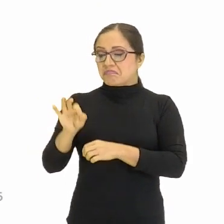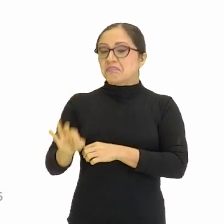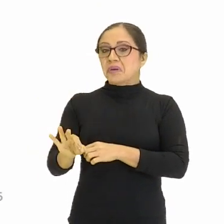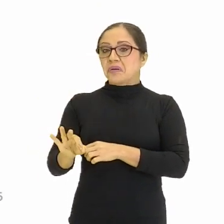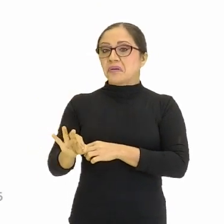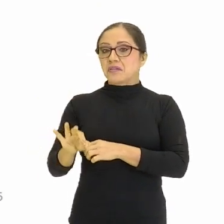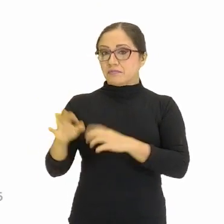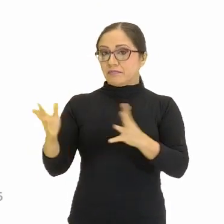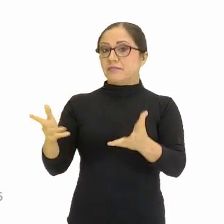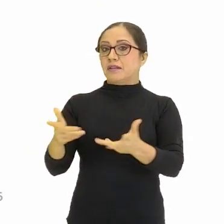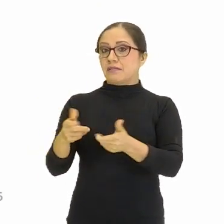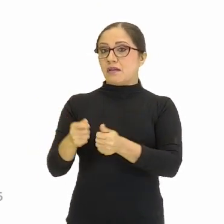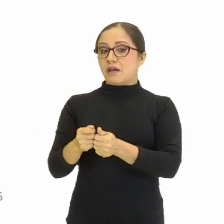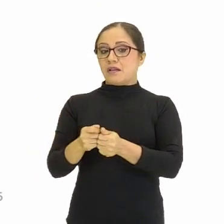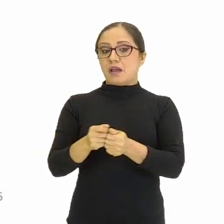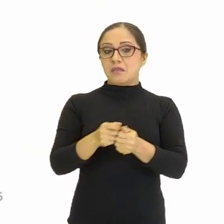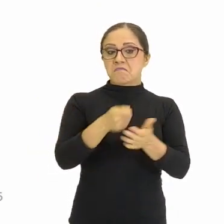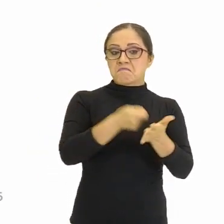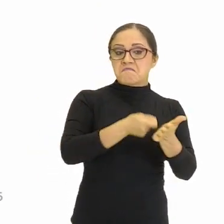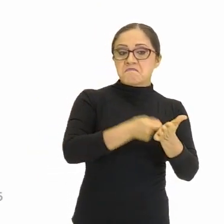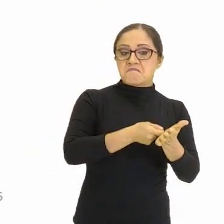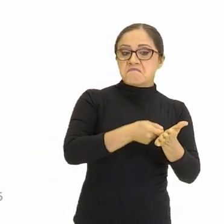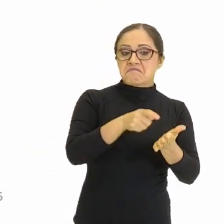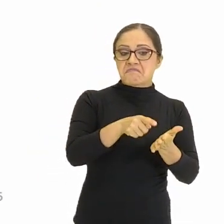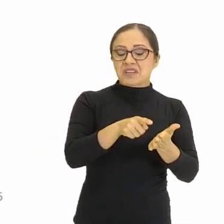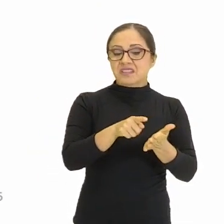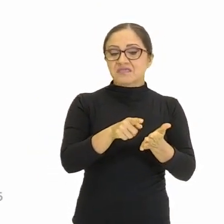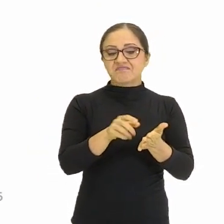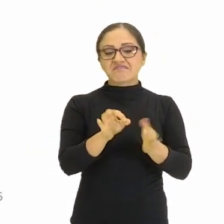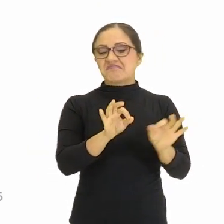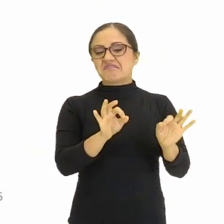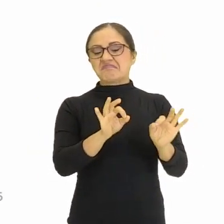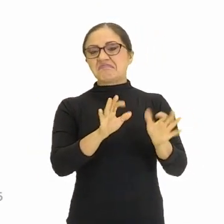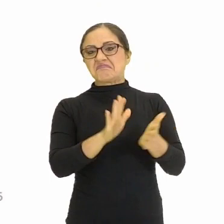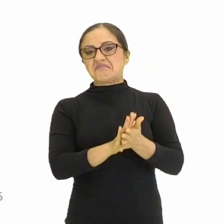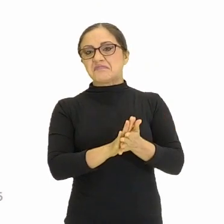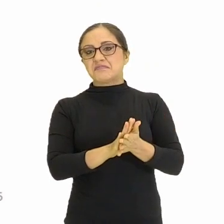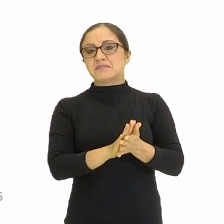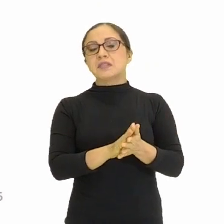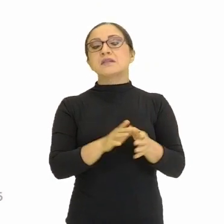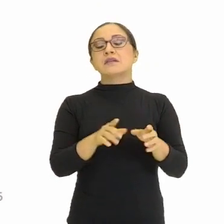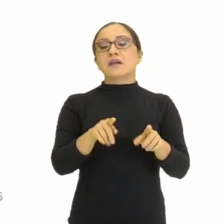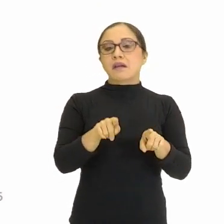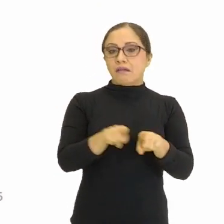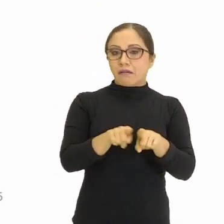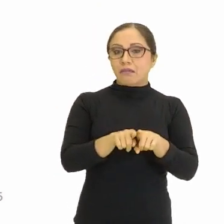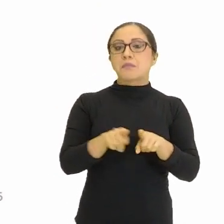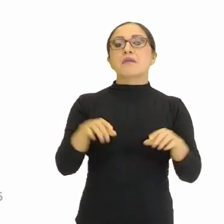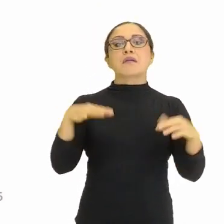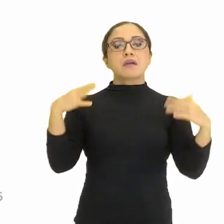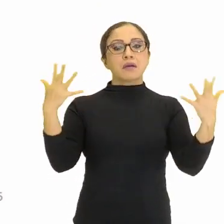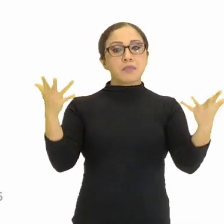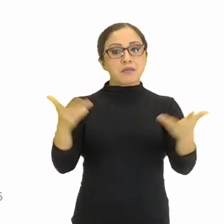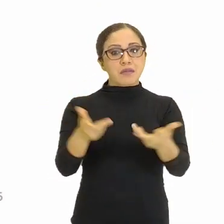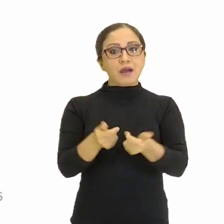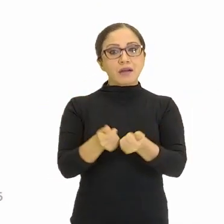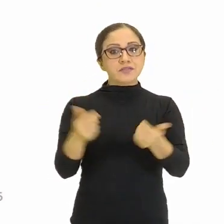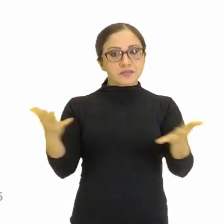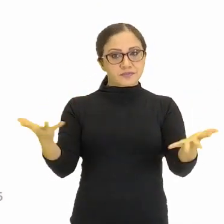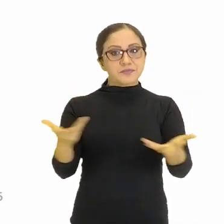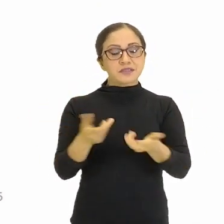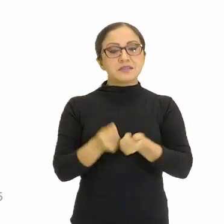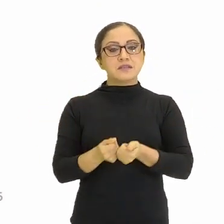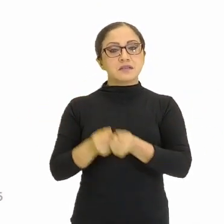habilidade, tá? Que a gente precisa desenvolver, fazer com que os nossos alunos desenvolvam. Tudo isso que está